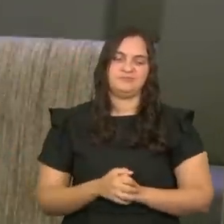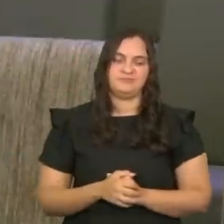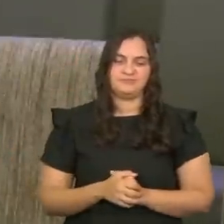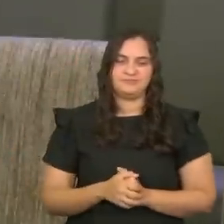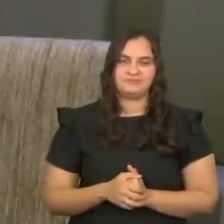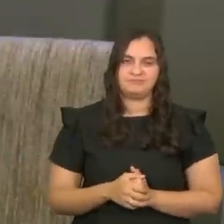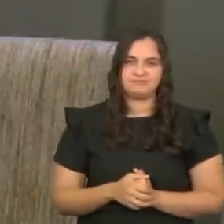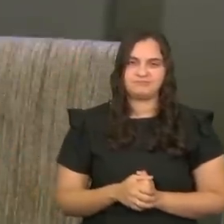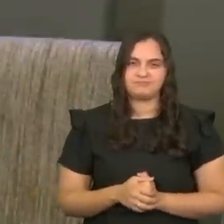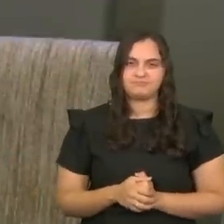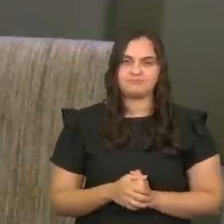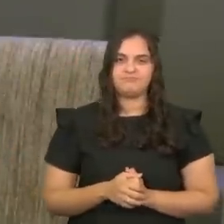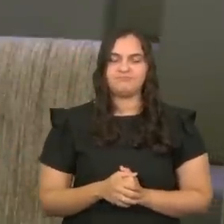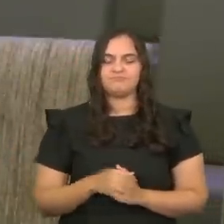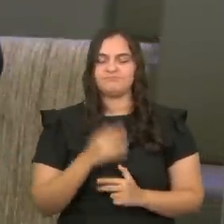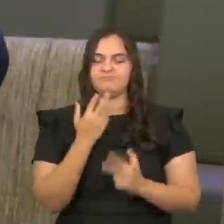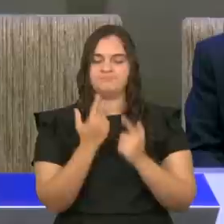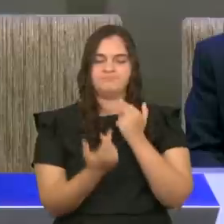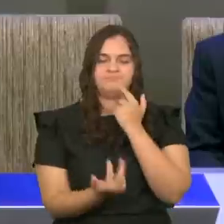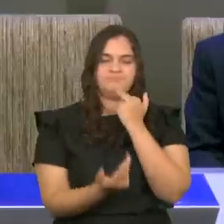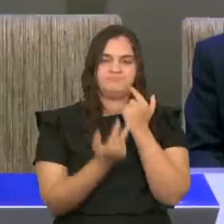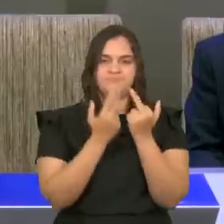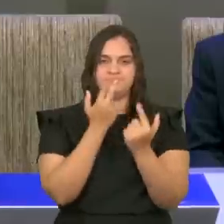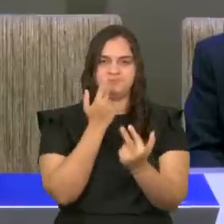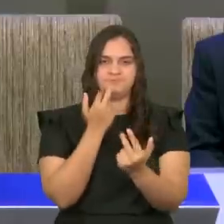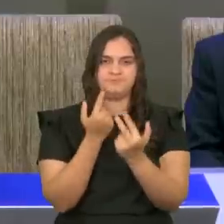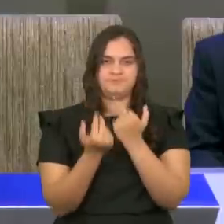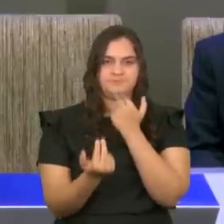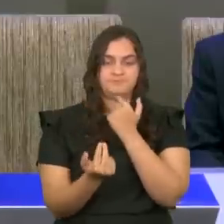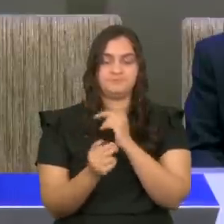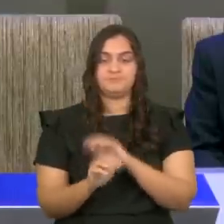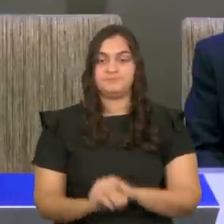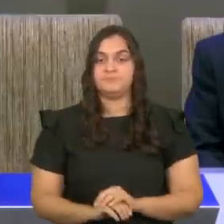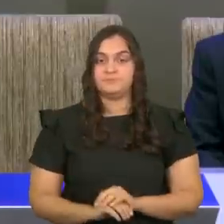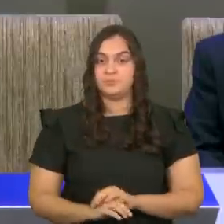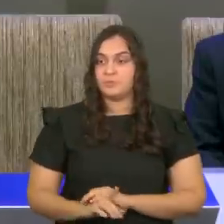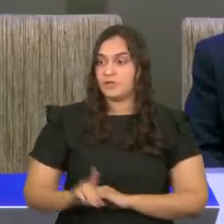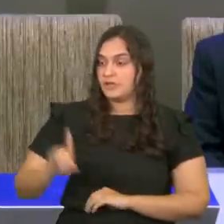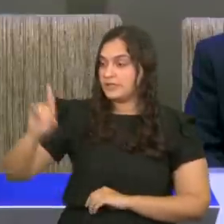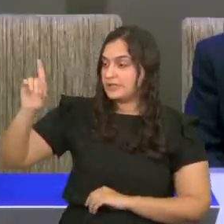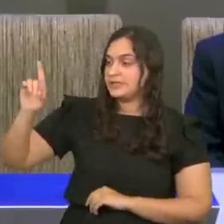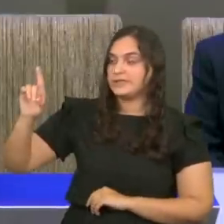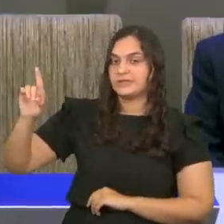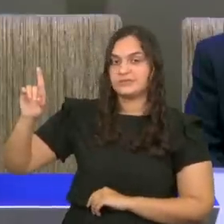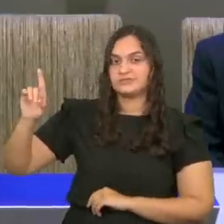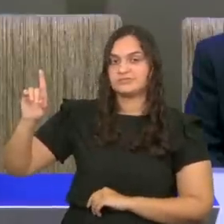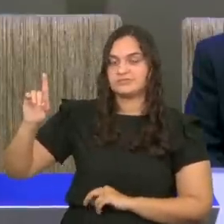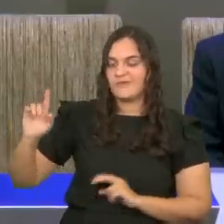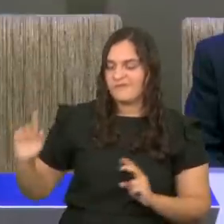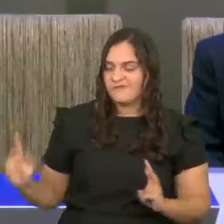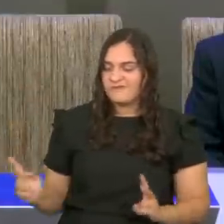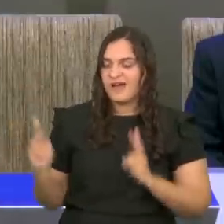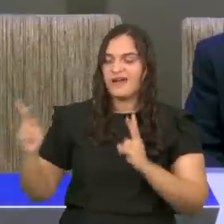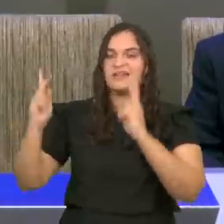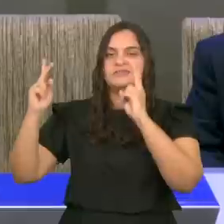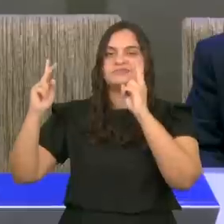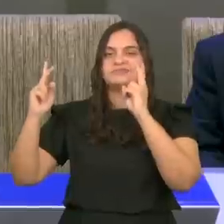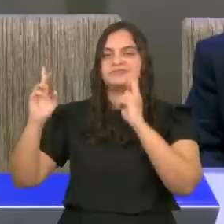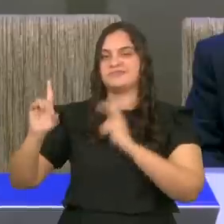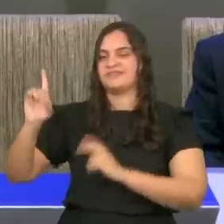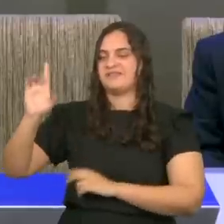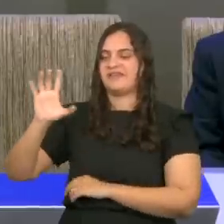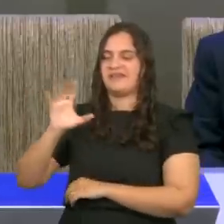Ora, manda séria. Deus é um Deus que dá valor à nossa